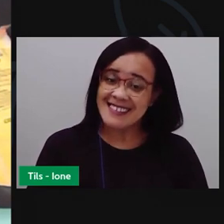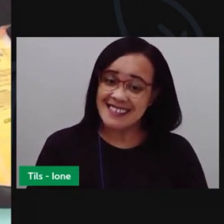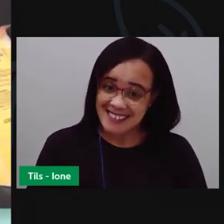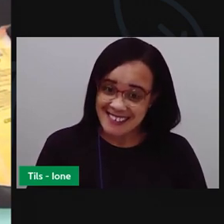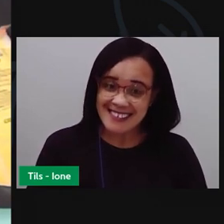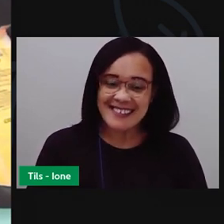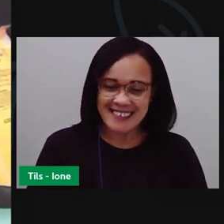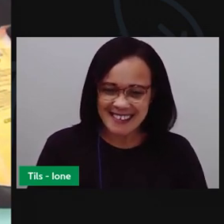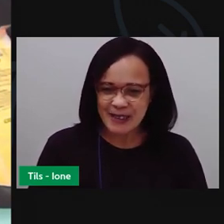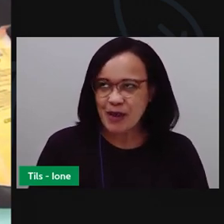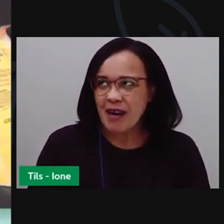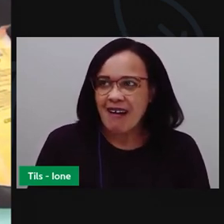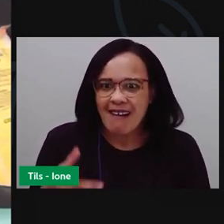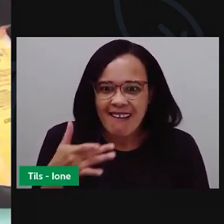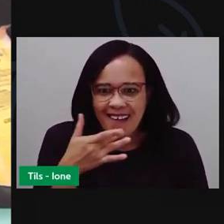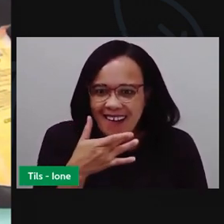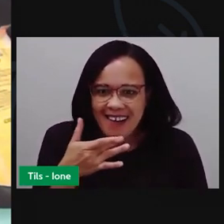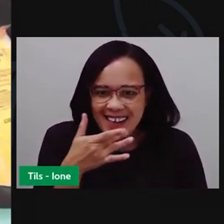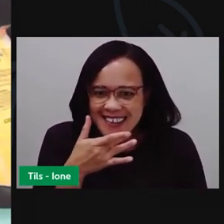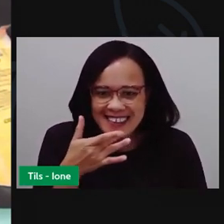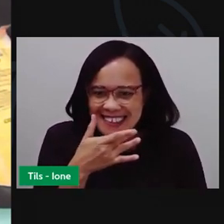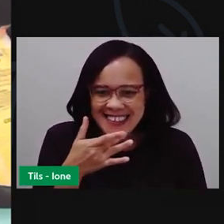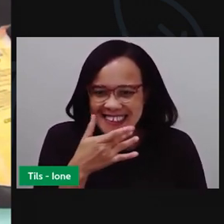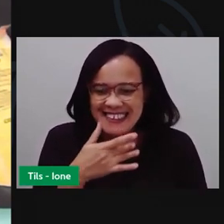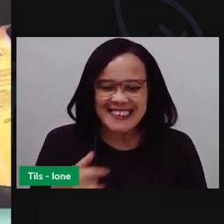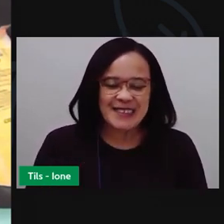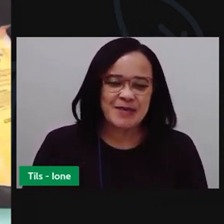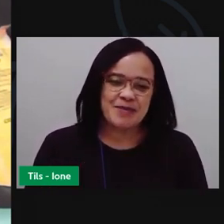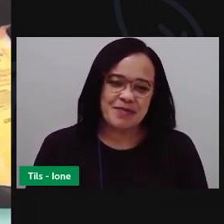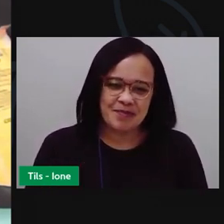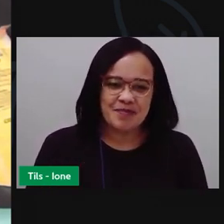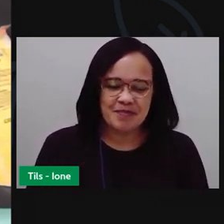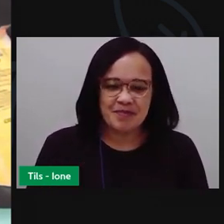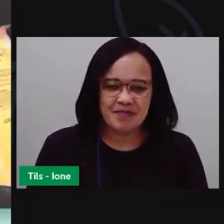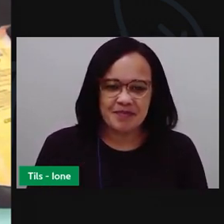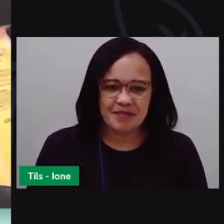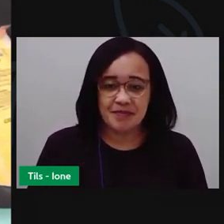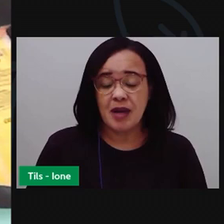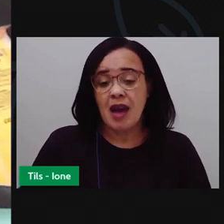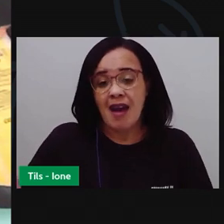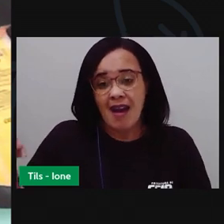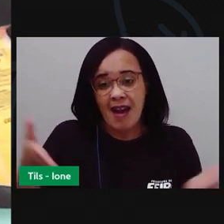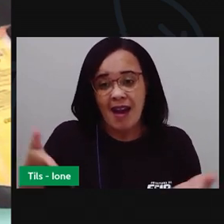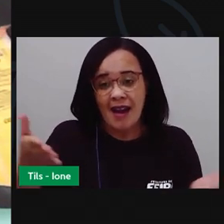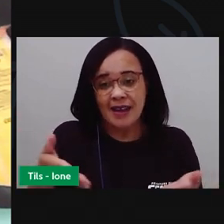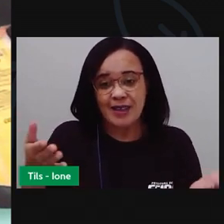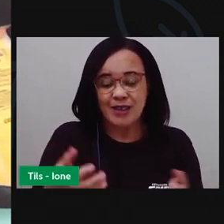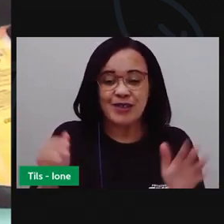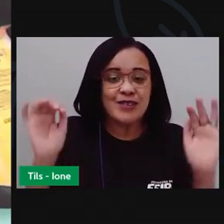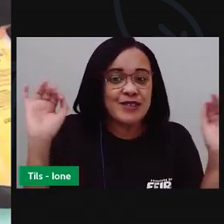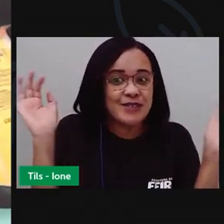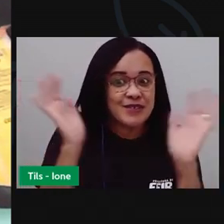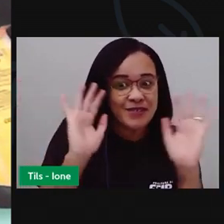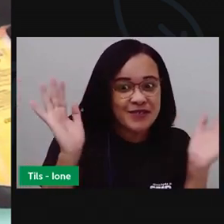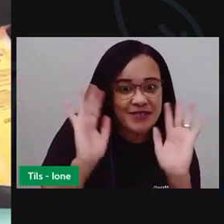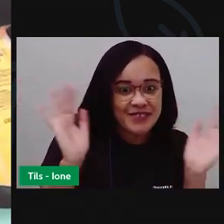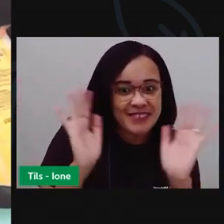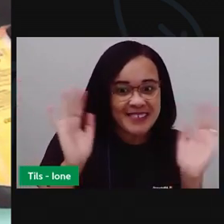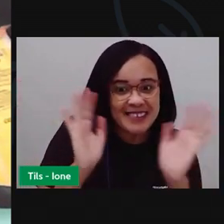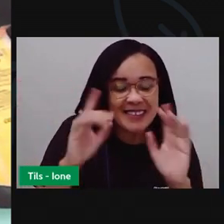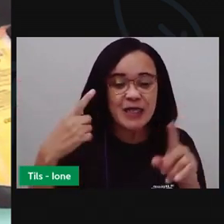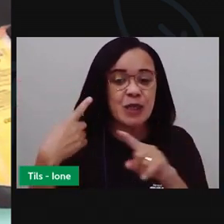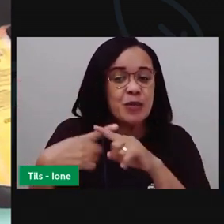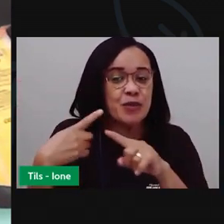Já me deu água na boca. agora, crianças, eu vou me despedir de vocês porque eu vou ali pegar um café pra